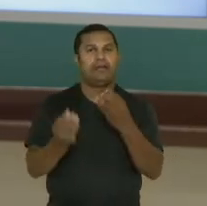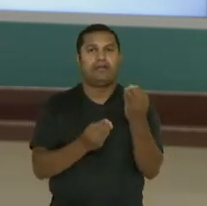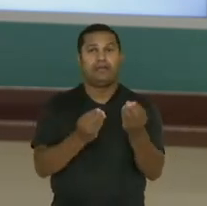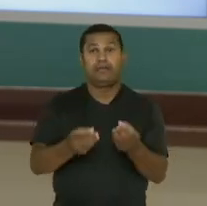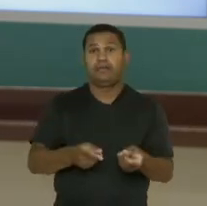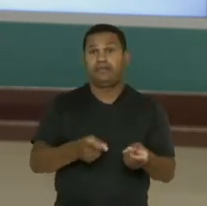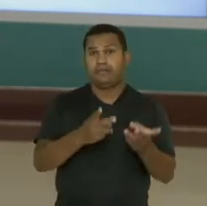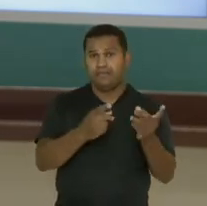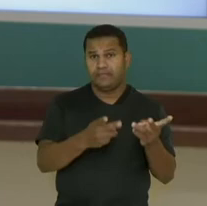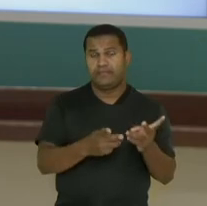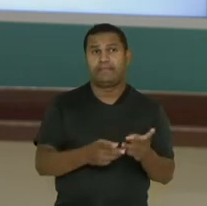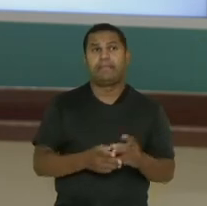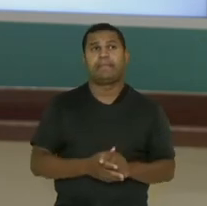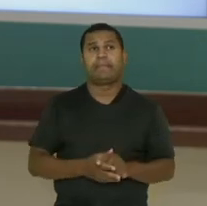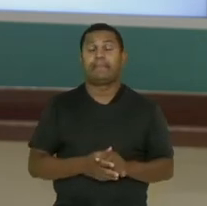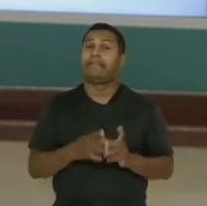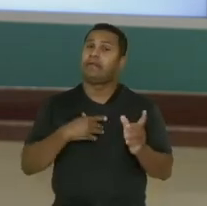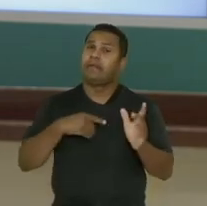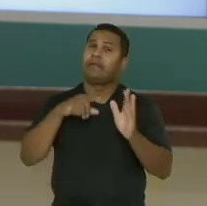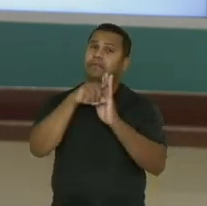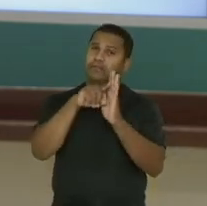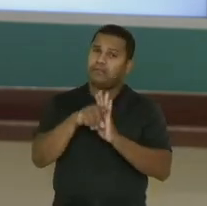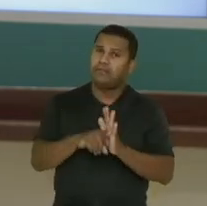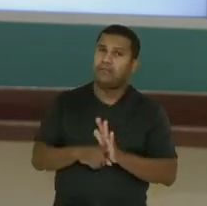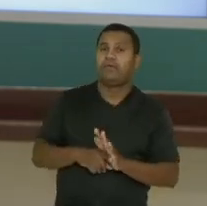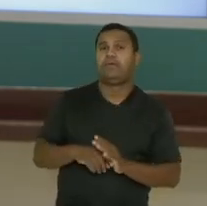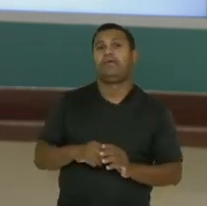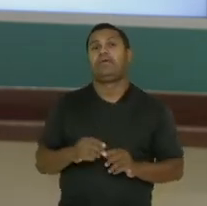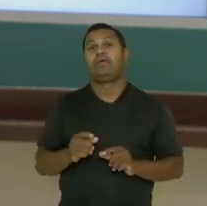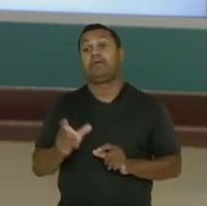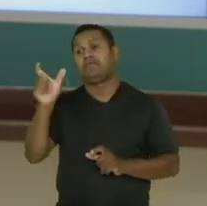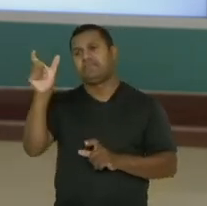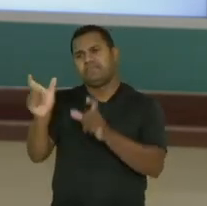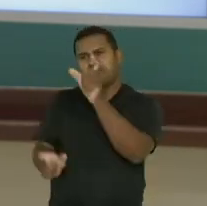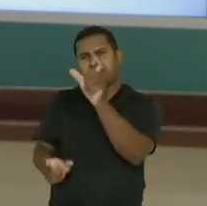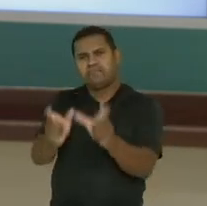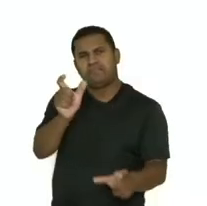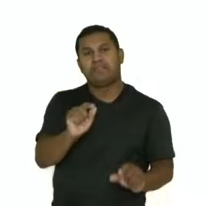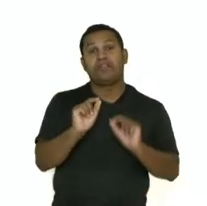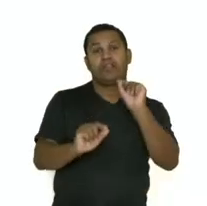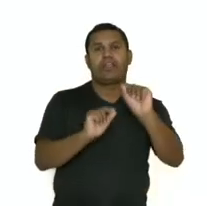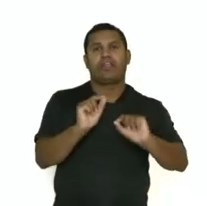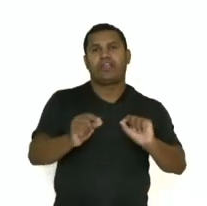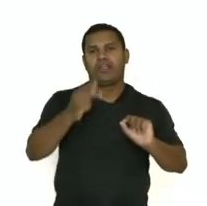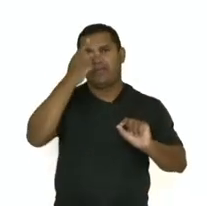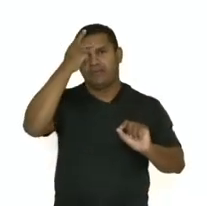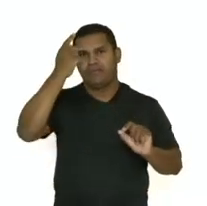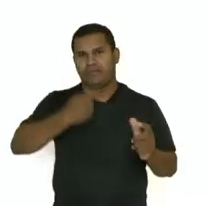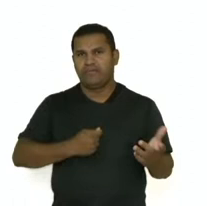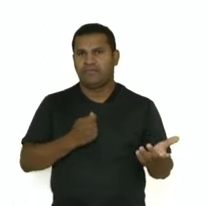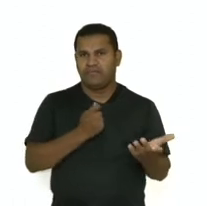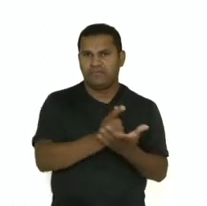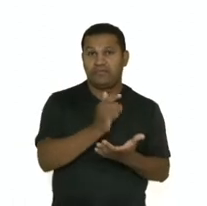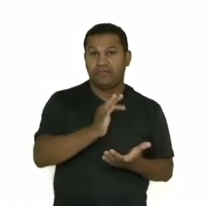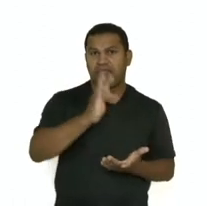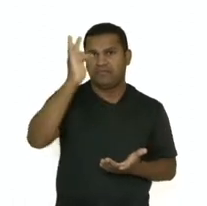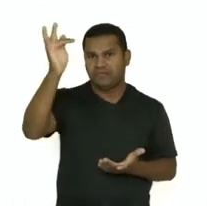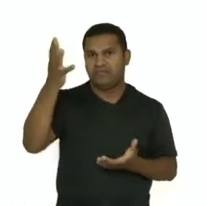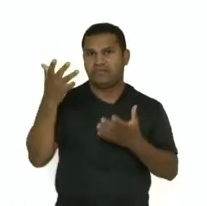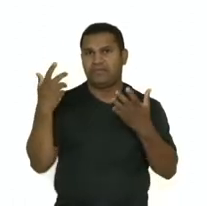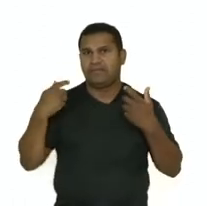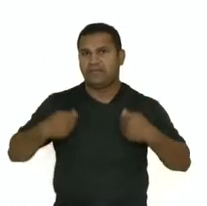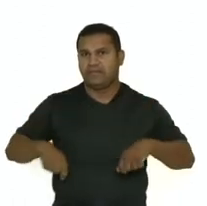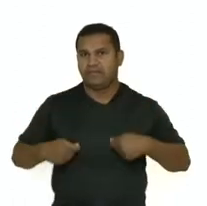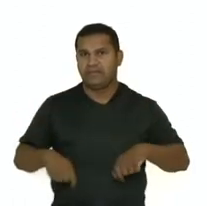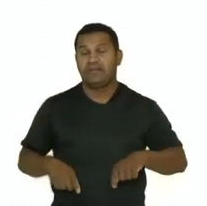esse necessitava de pesquisa. Perfil do consumidor, né? Qual é o tipo do seu futuro cliente ali? Necessidades